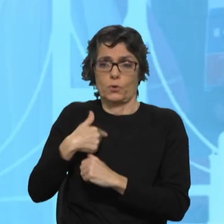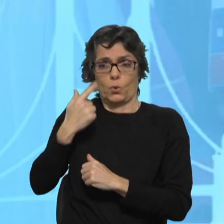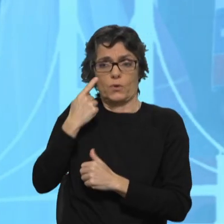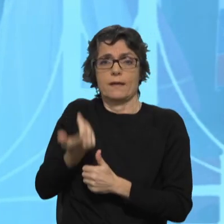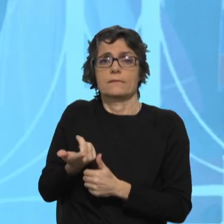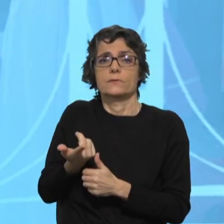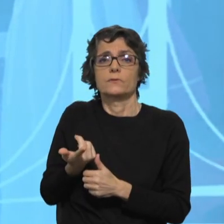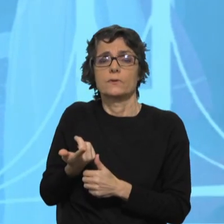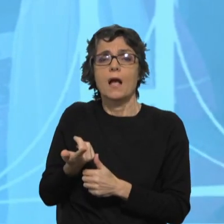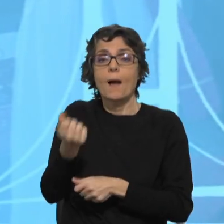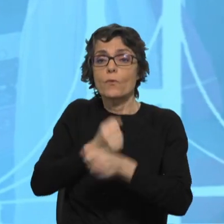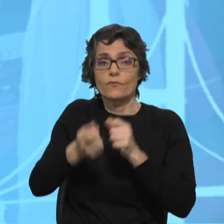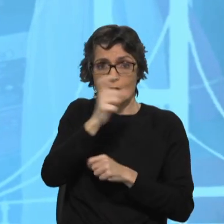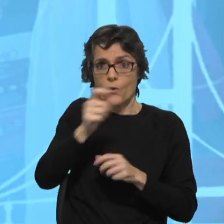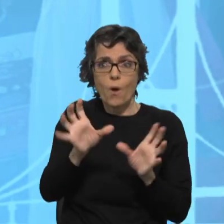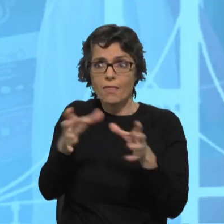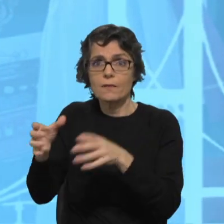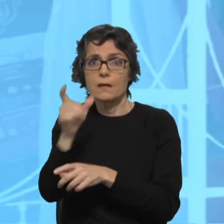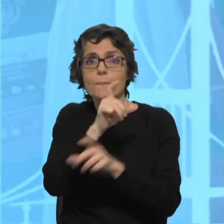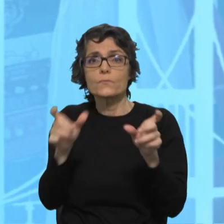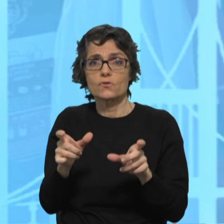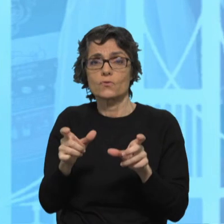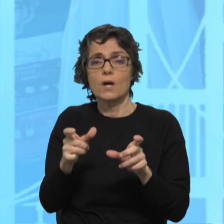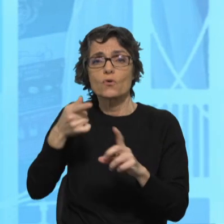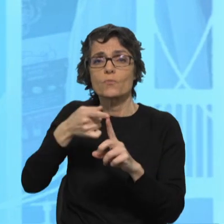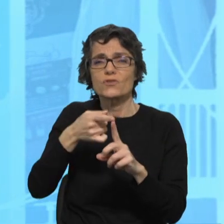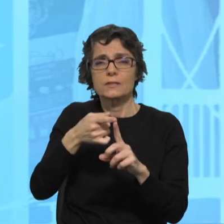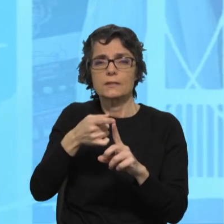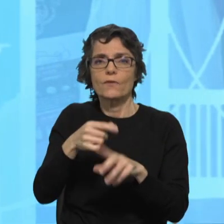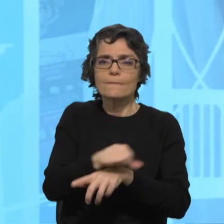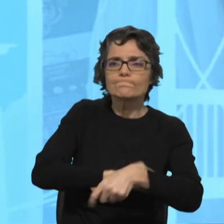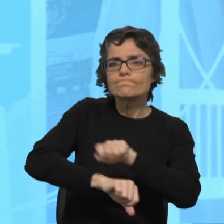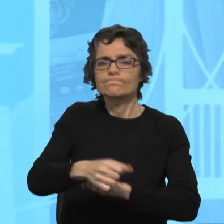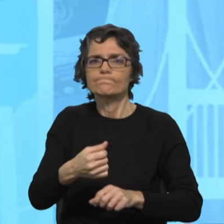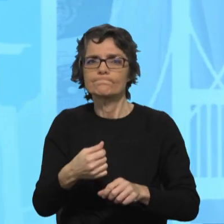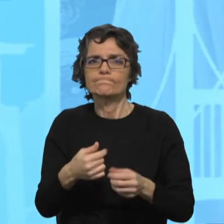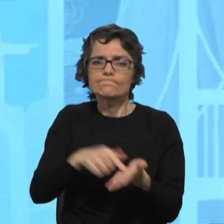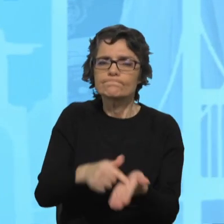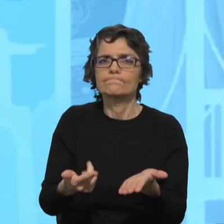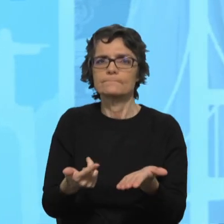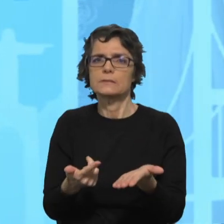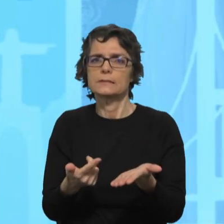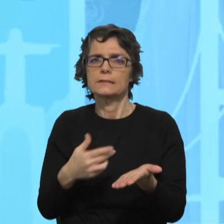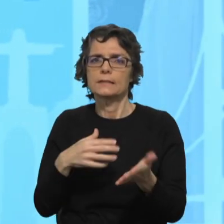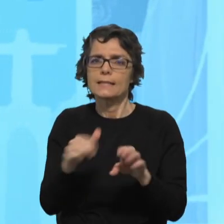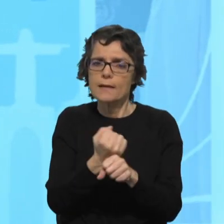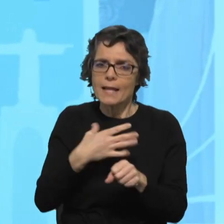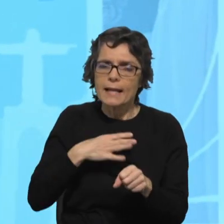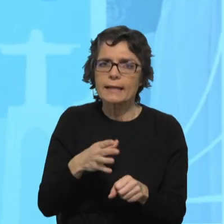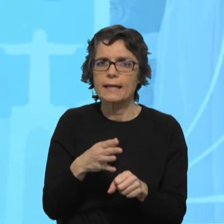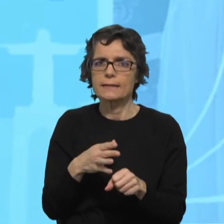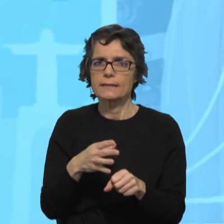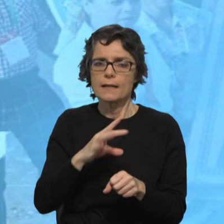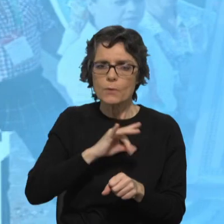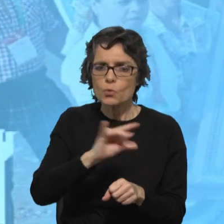não é? Temos movimentos de cidadãos que procuram agir no concreto e melhorar esses lugares e as pessoas